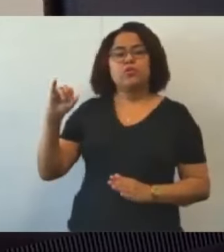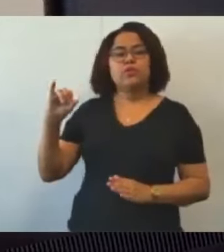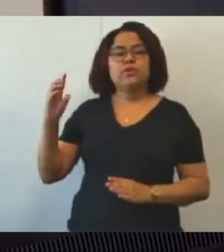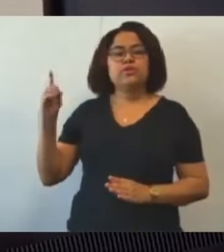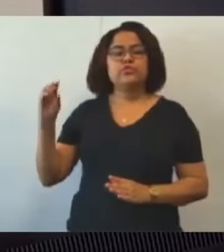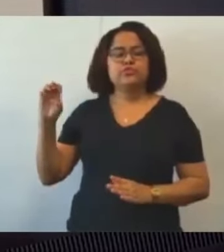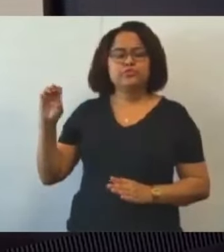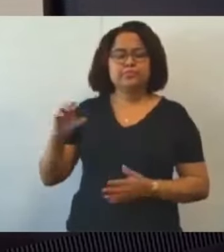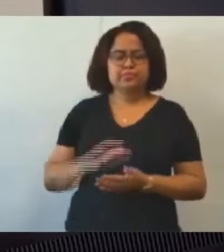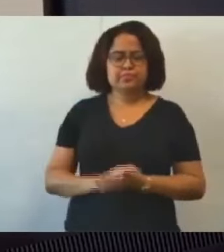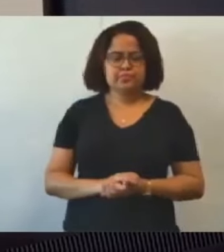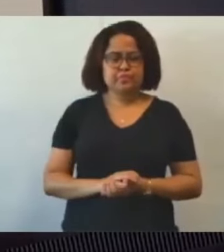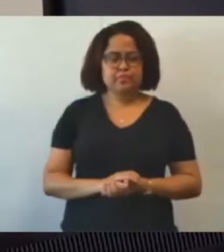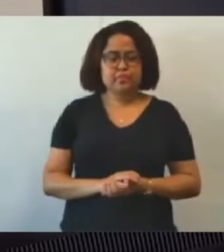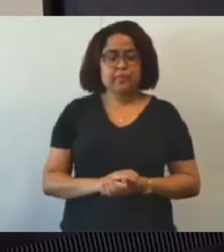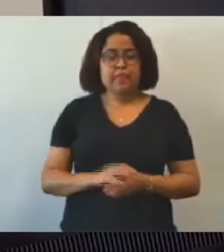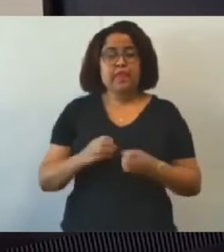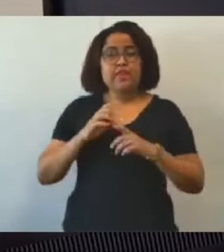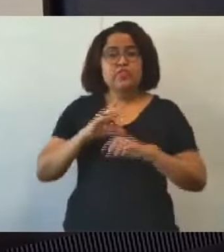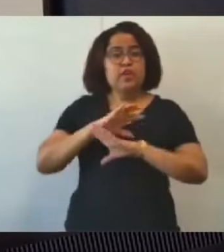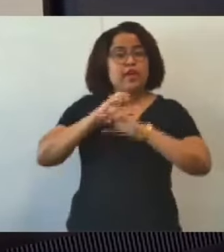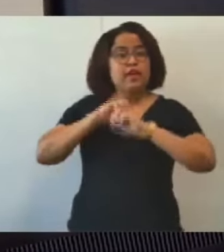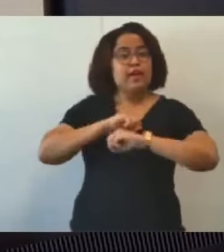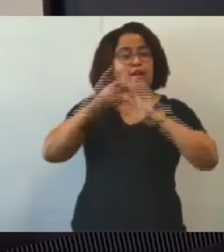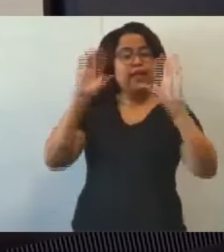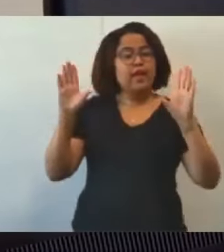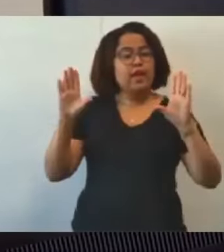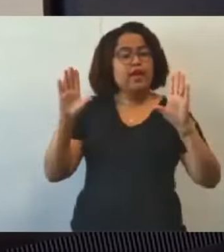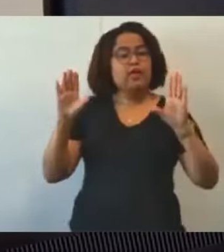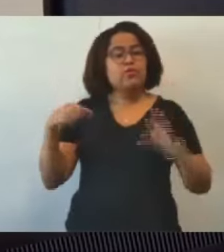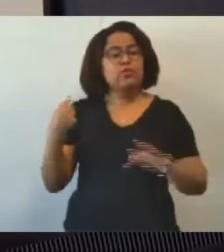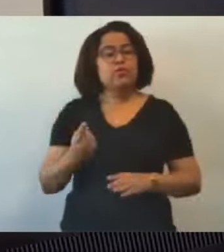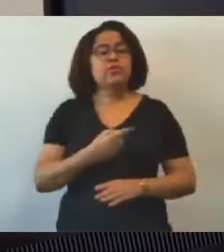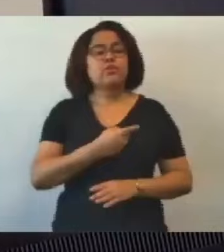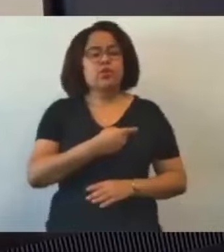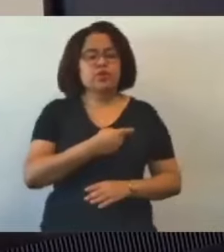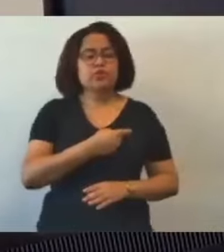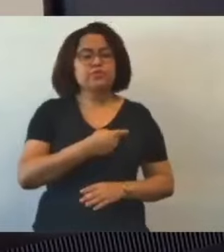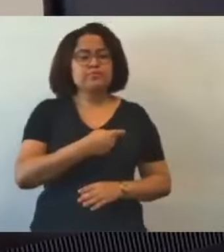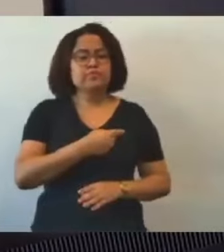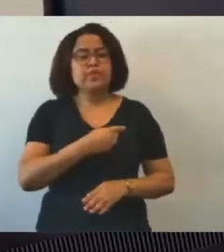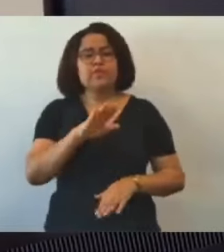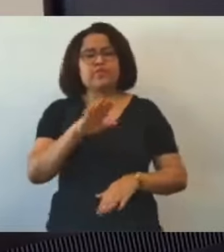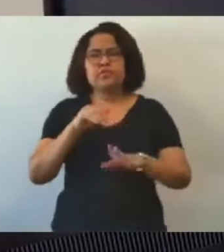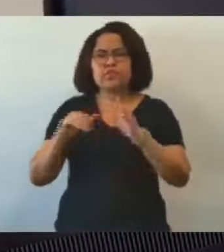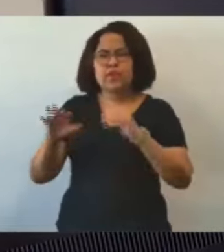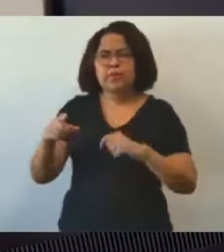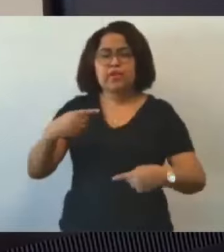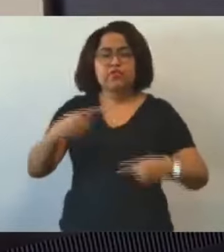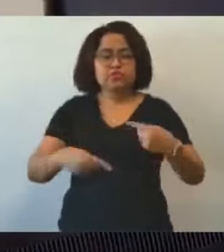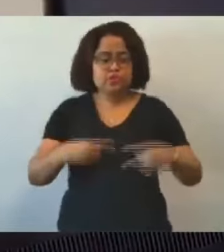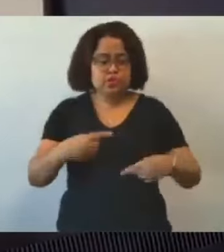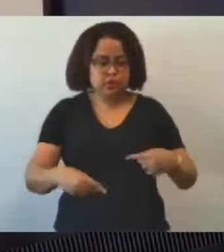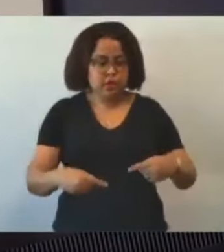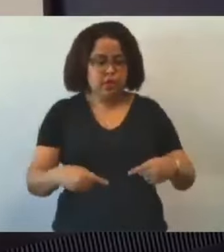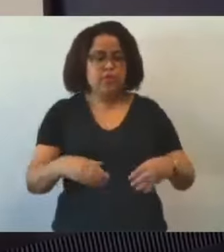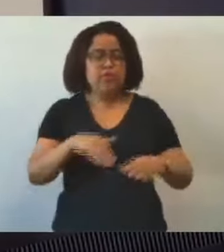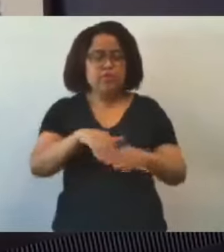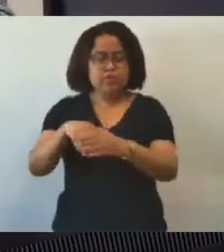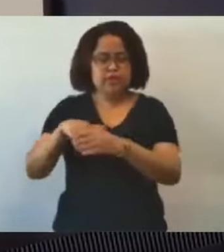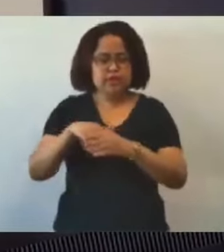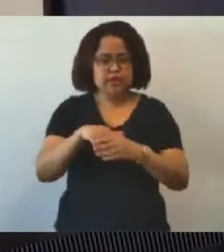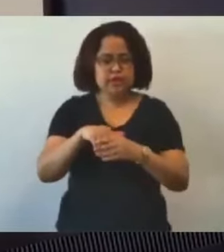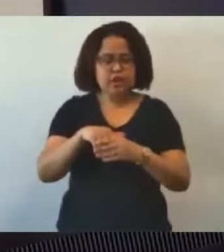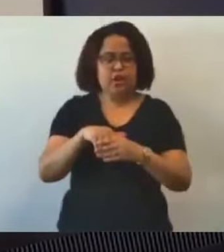assuntos. Bom, quero deixar claro que a gente vai chamar para discussão e votação, porém, esse